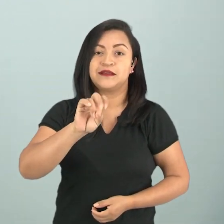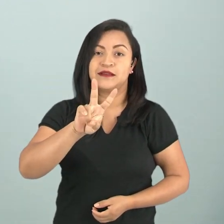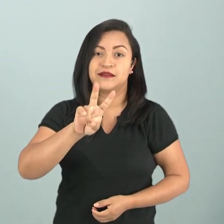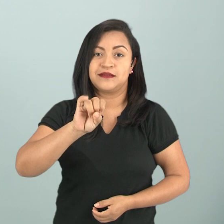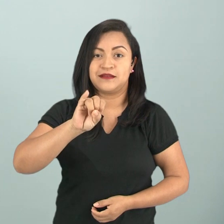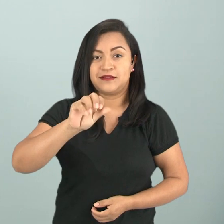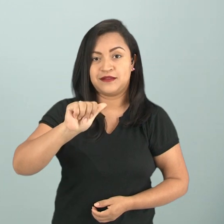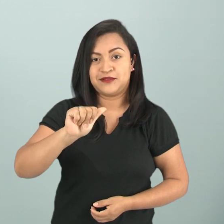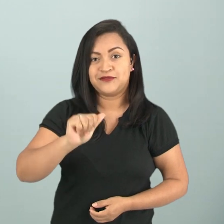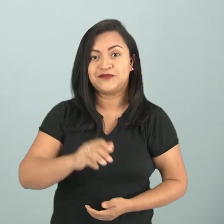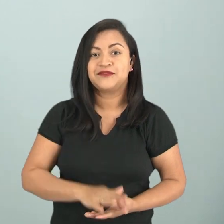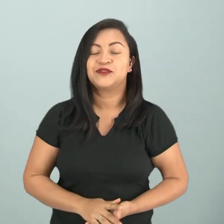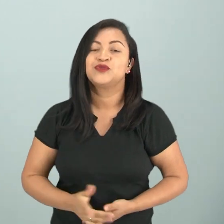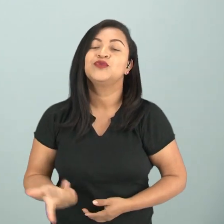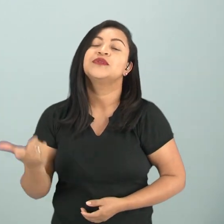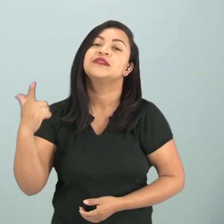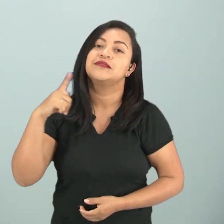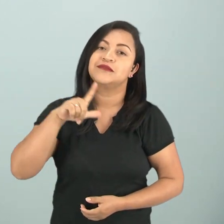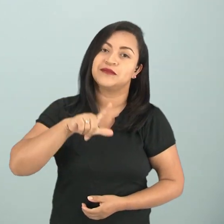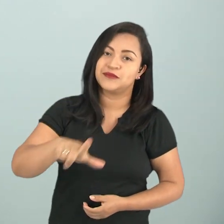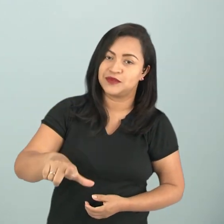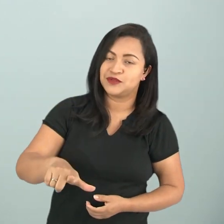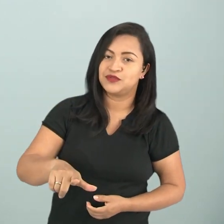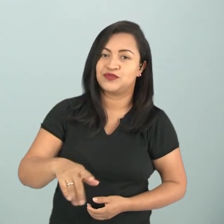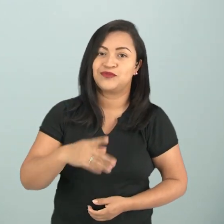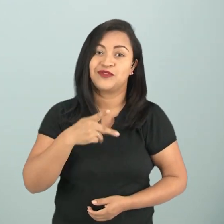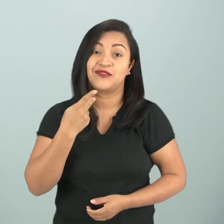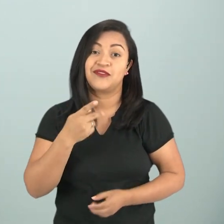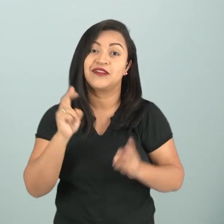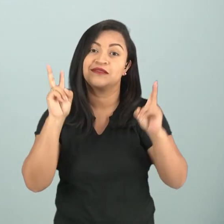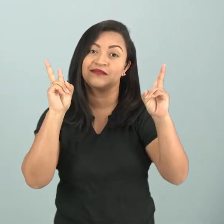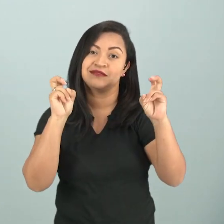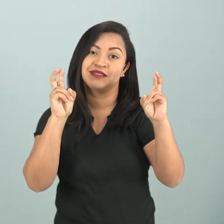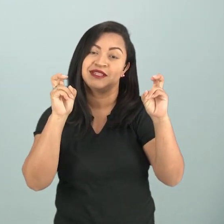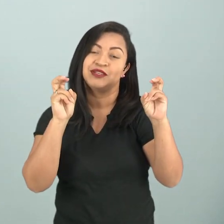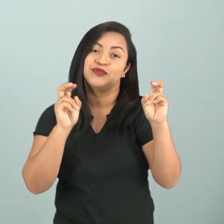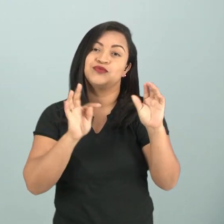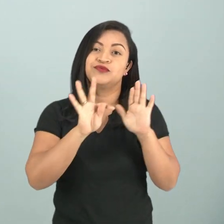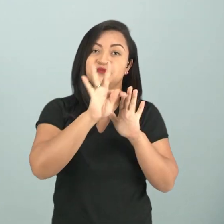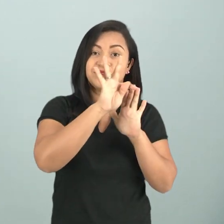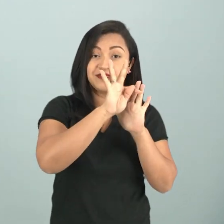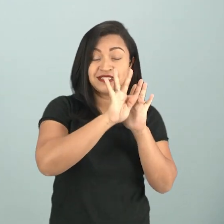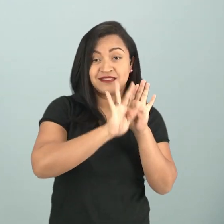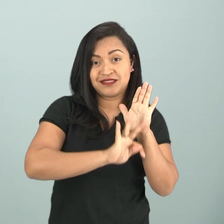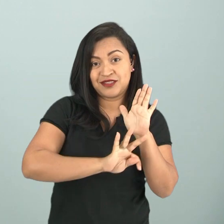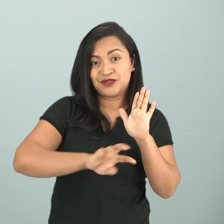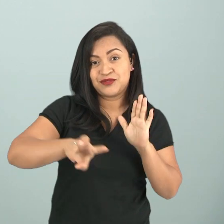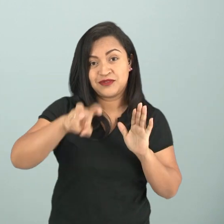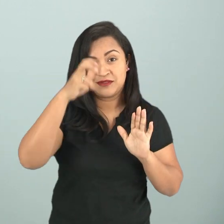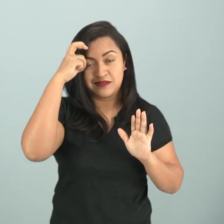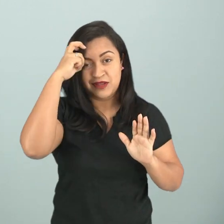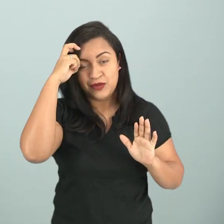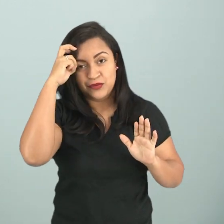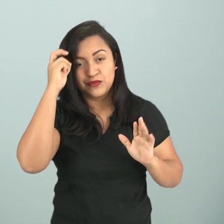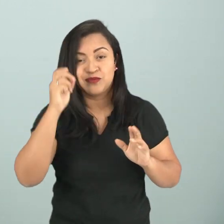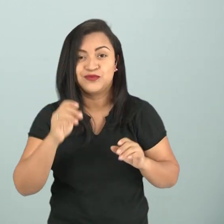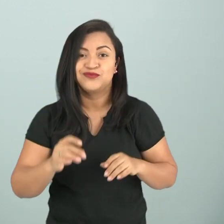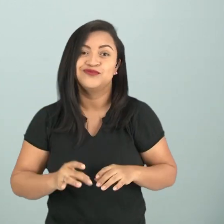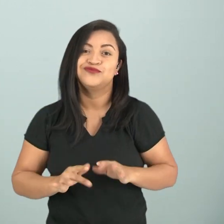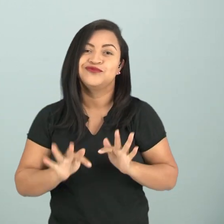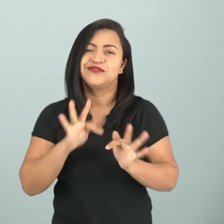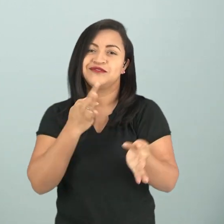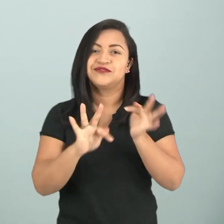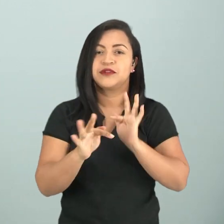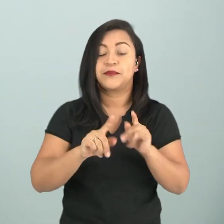vocês mais uma vez para hoje falarmos dos textos da cultura digital. Mas antes de iniciarmos o nosso